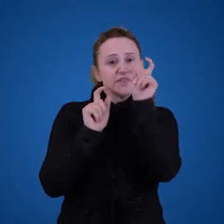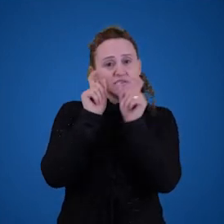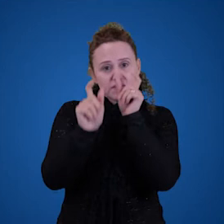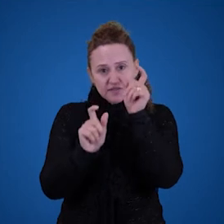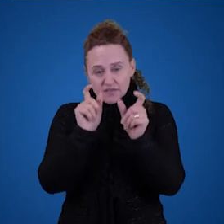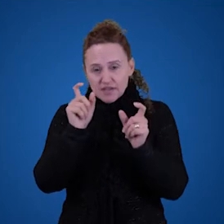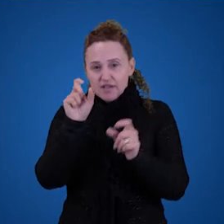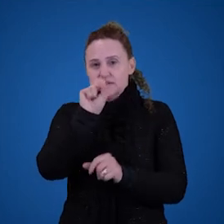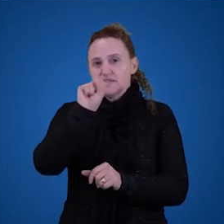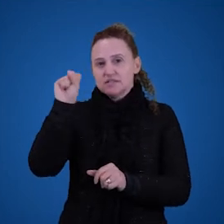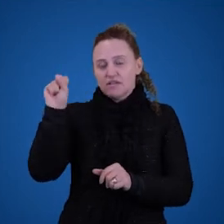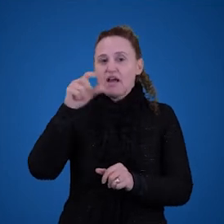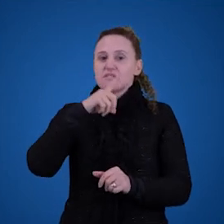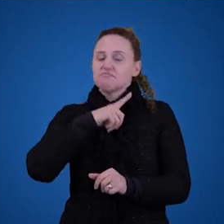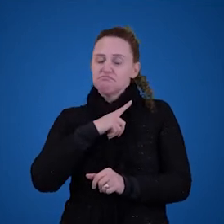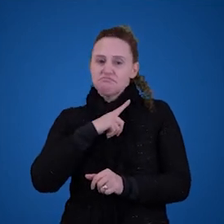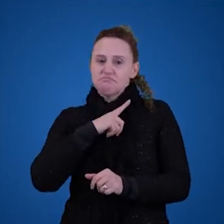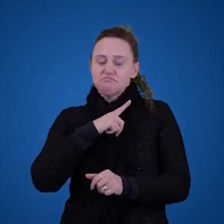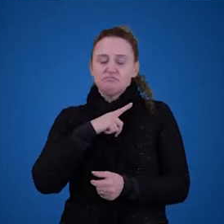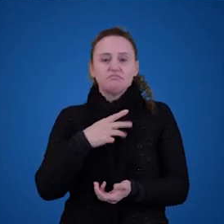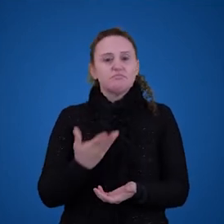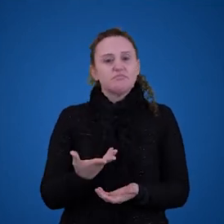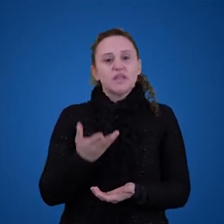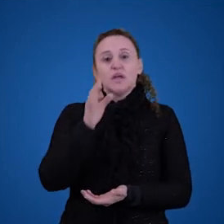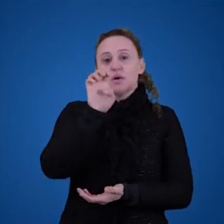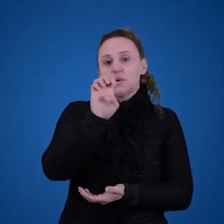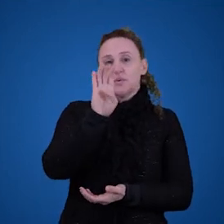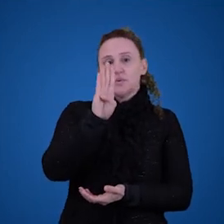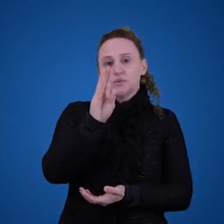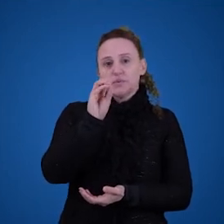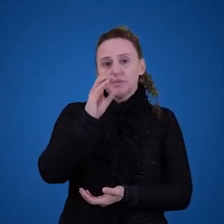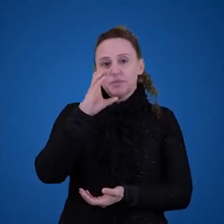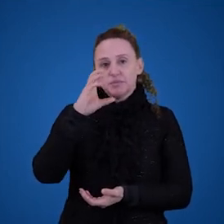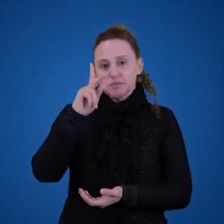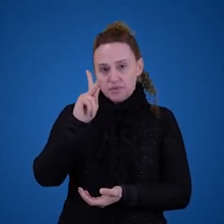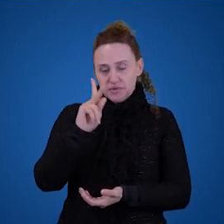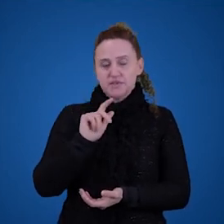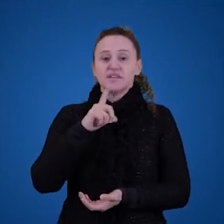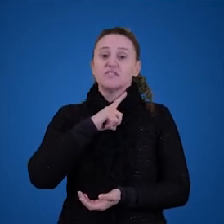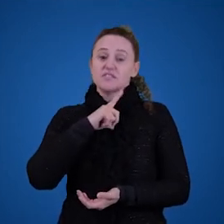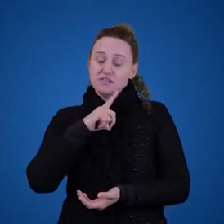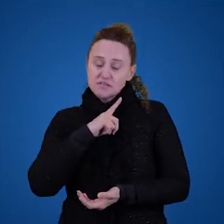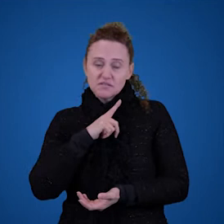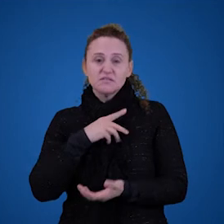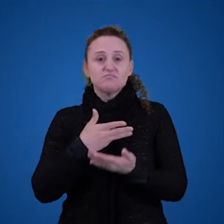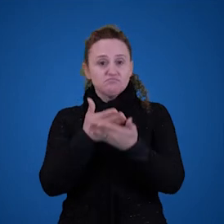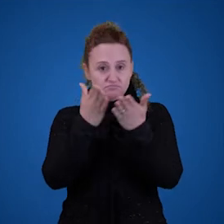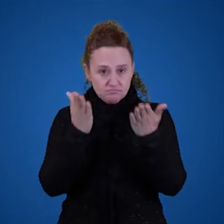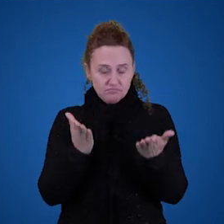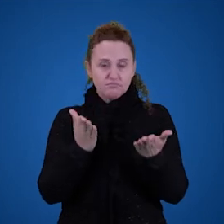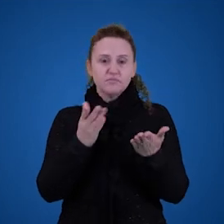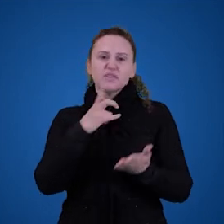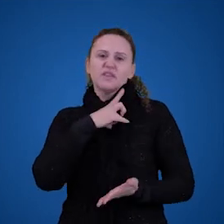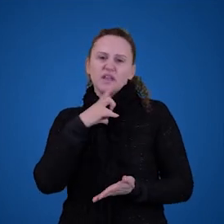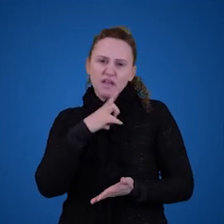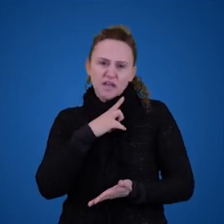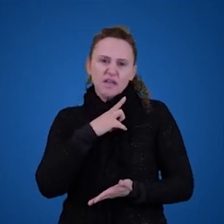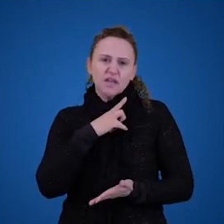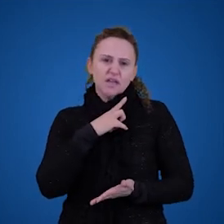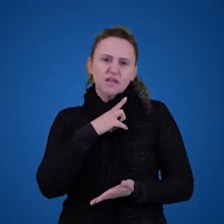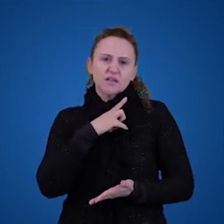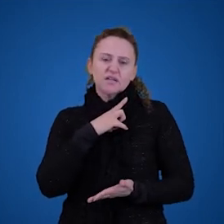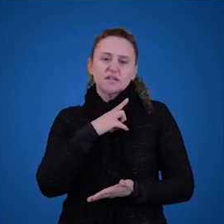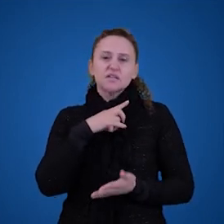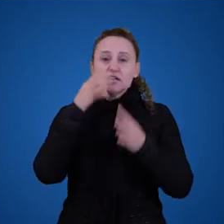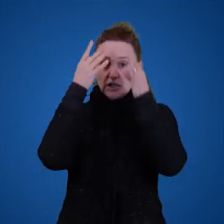adquirem significado. Então, no e-book que vocês têm aí disponível, né, tem uma exposição, né, do que a gente considera